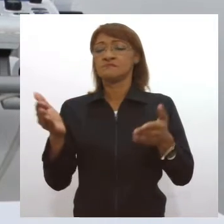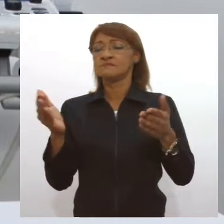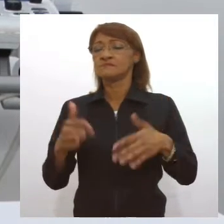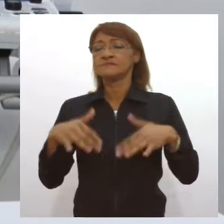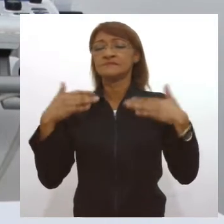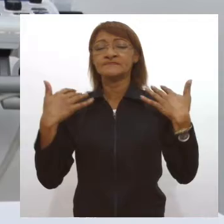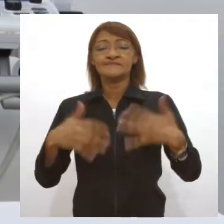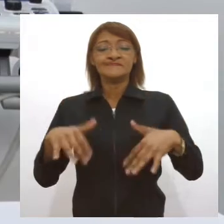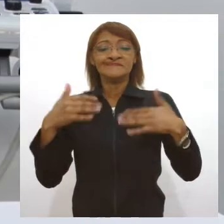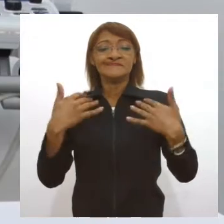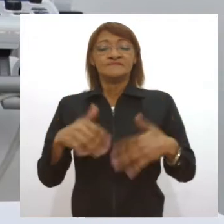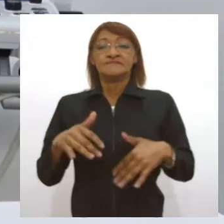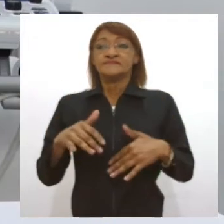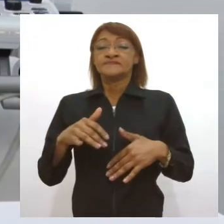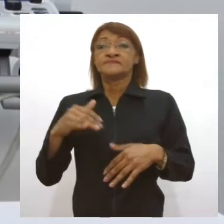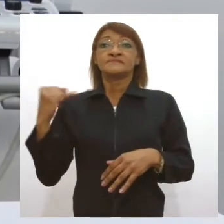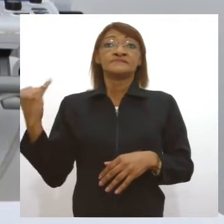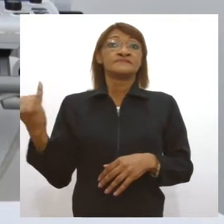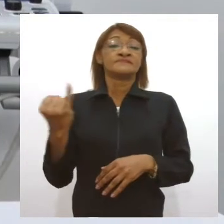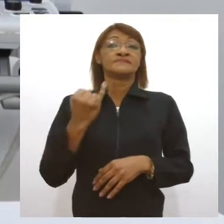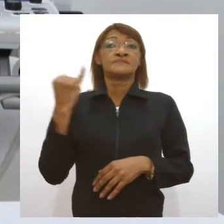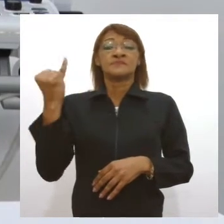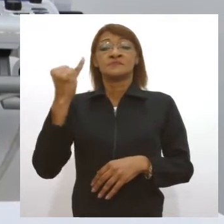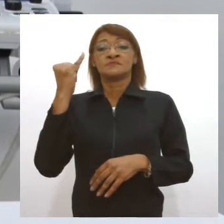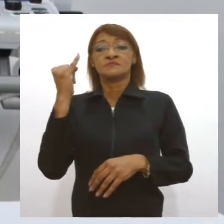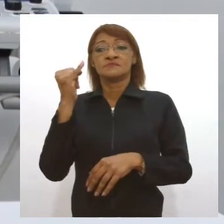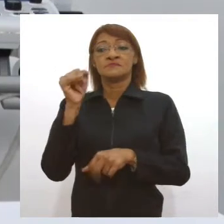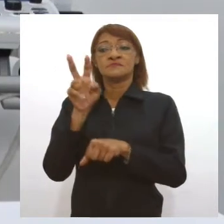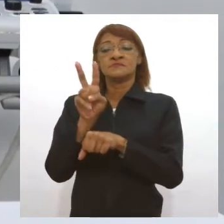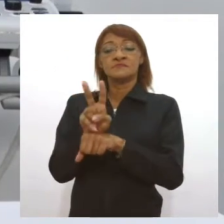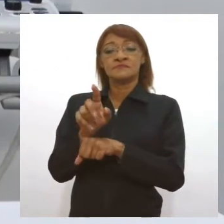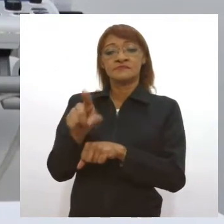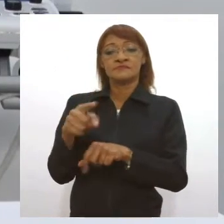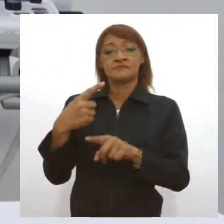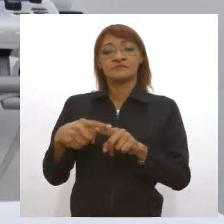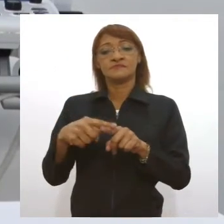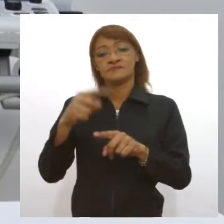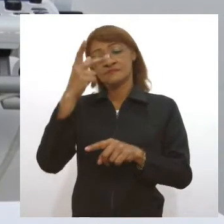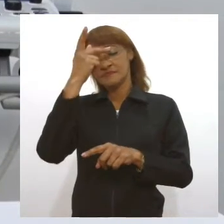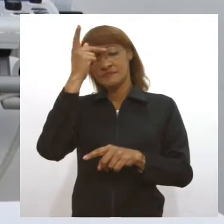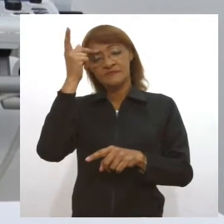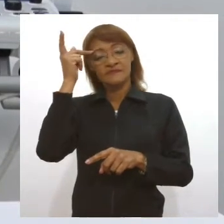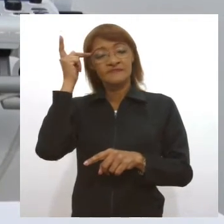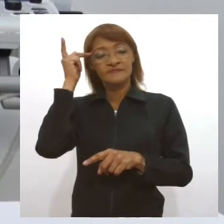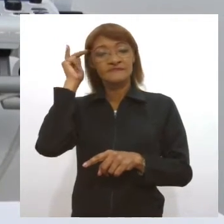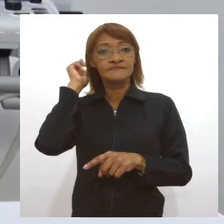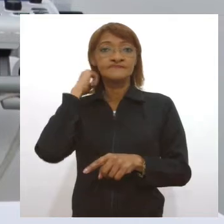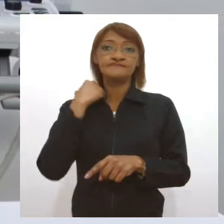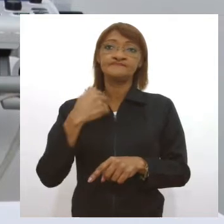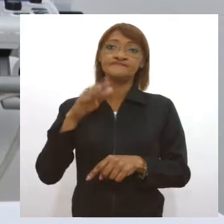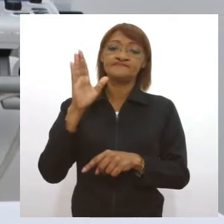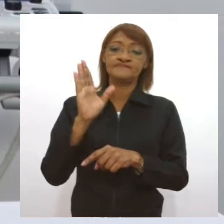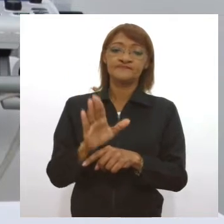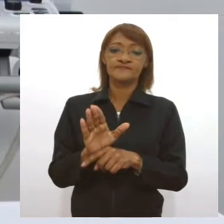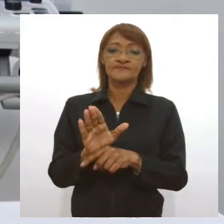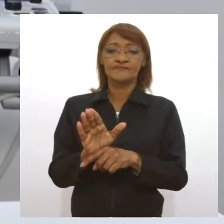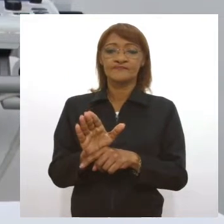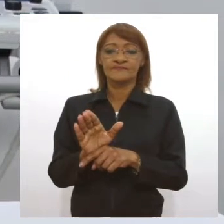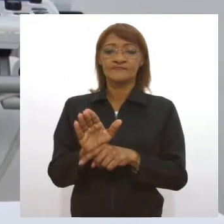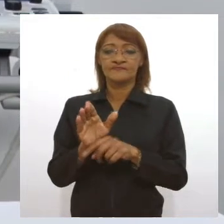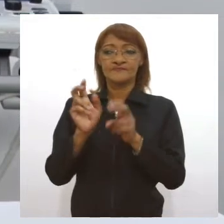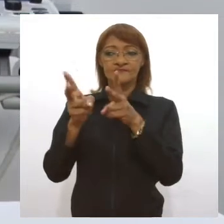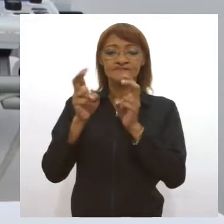de extrema importância. Por quê? O paciente, só pelo fato de ser obeso e de